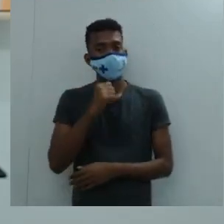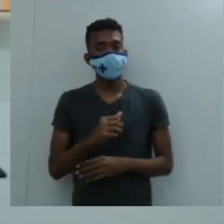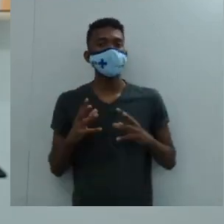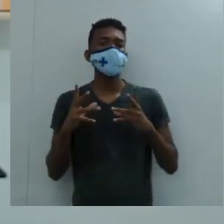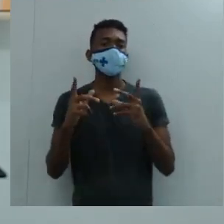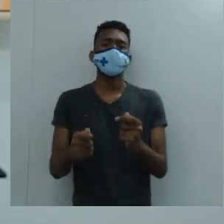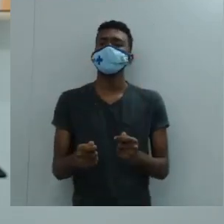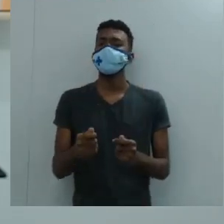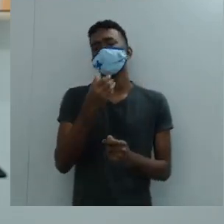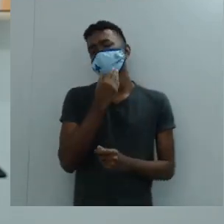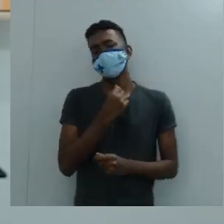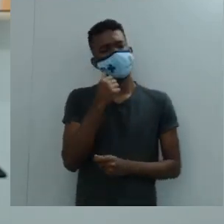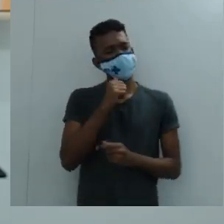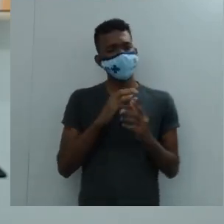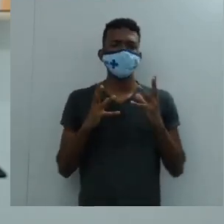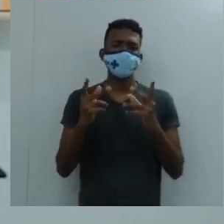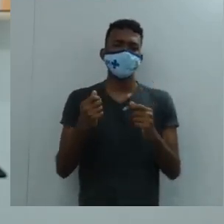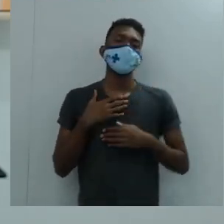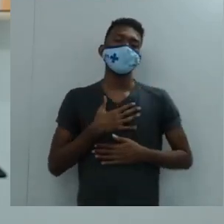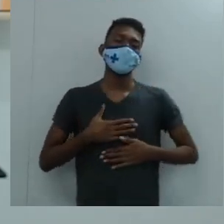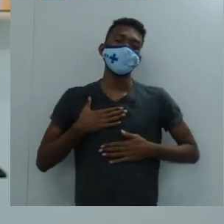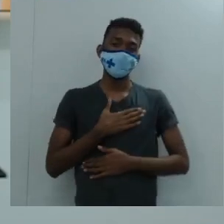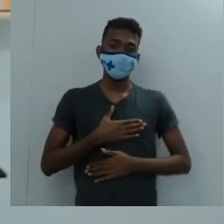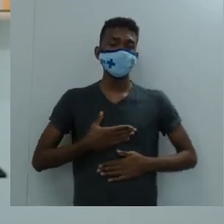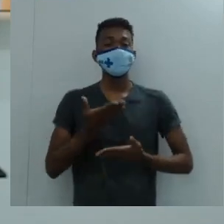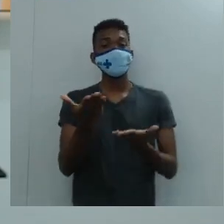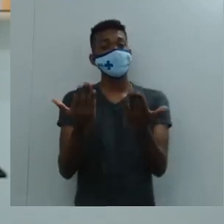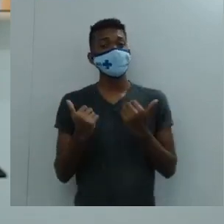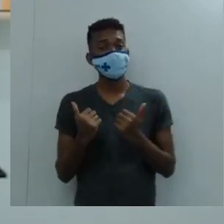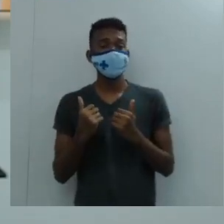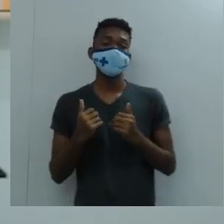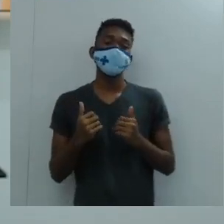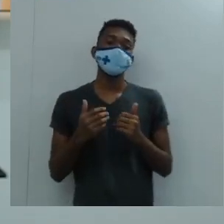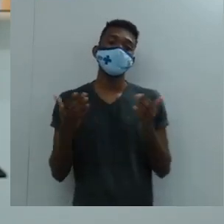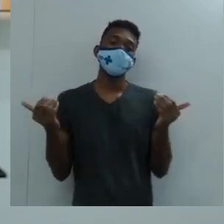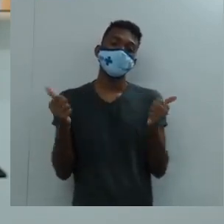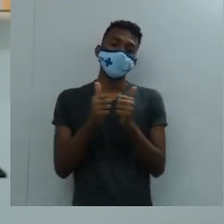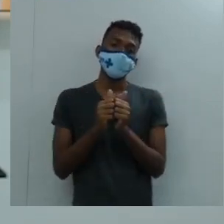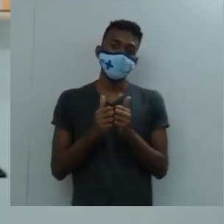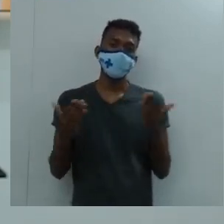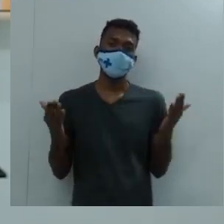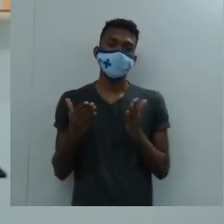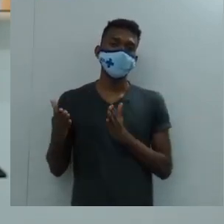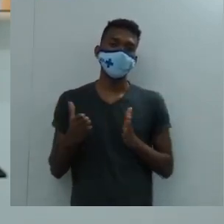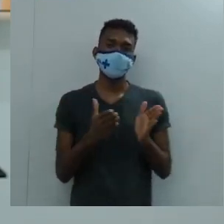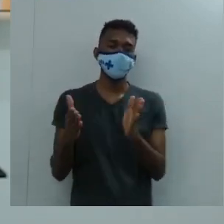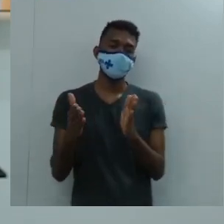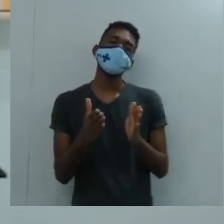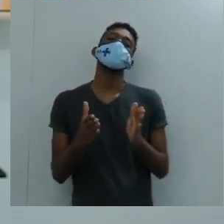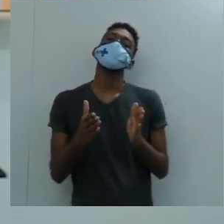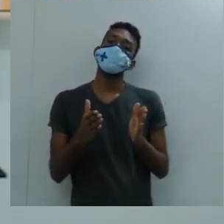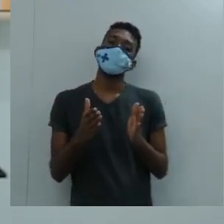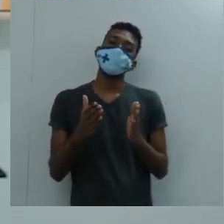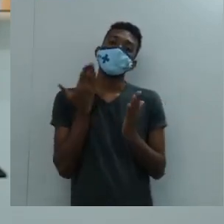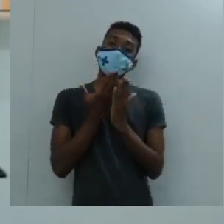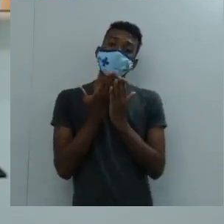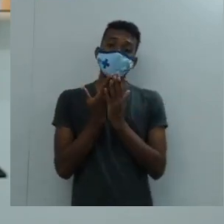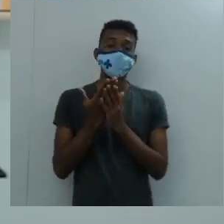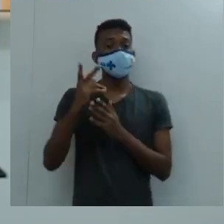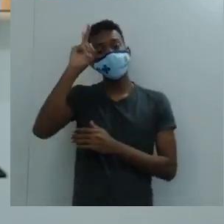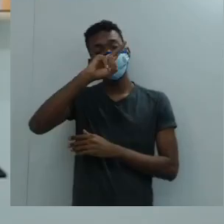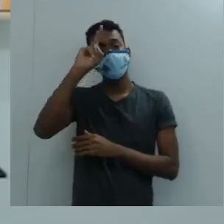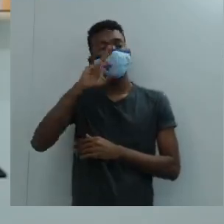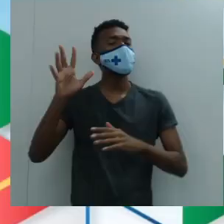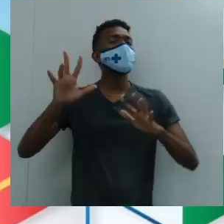prezados, prezadas, a virem fazer um passeio na nossa aula de História, que vai falar um pouco